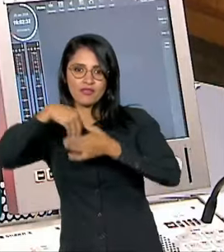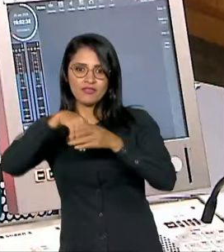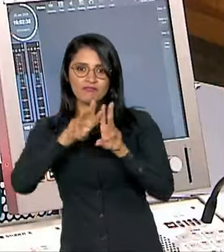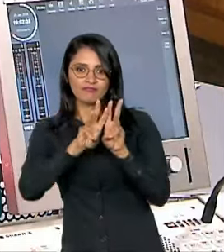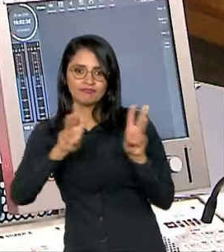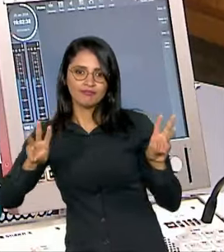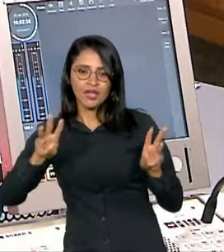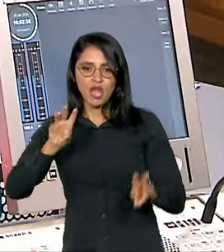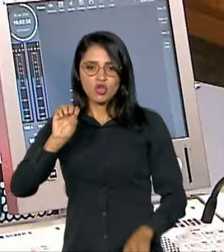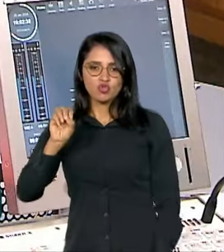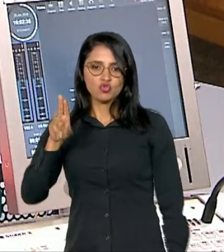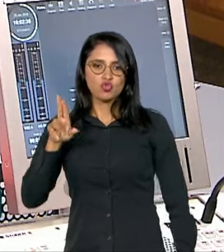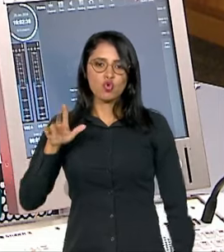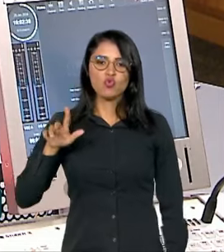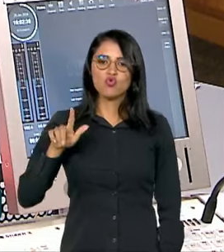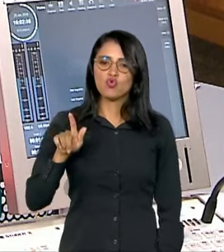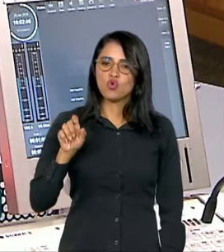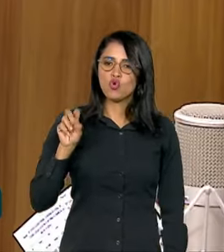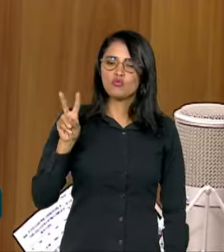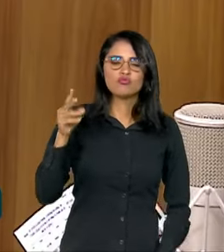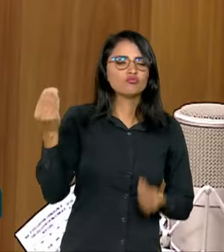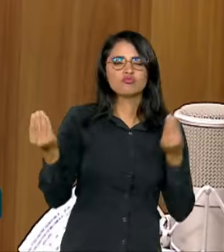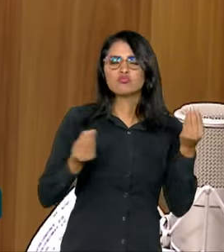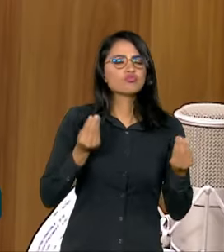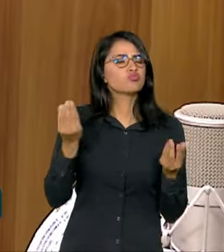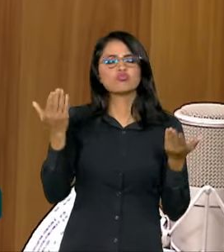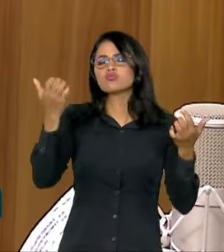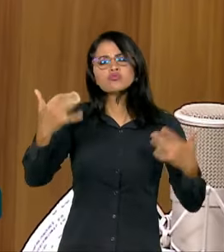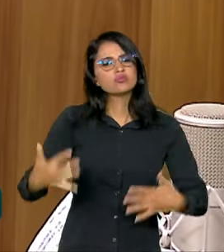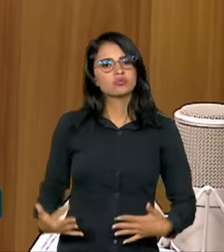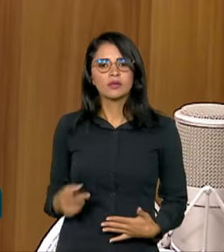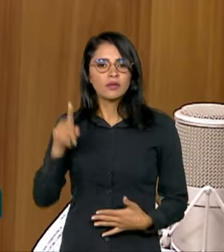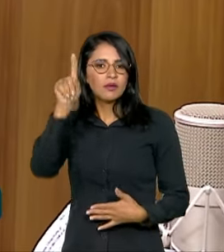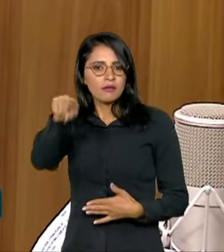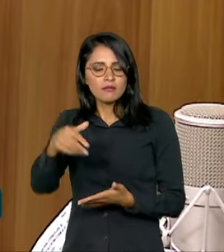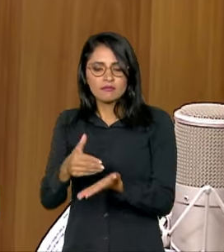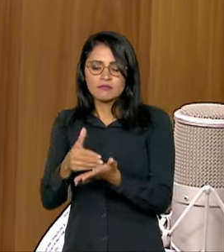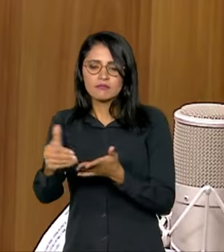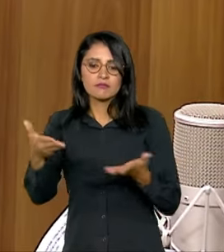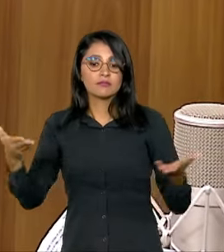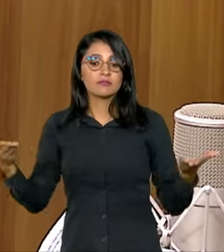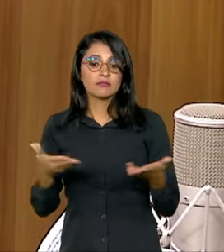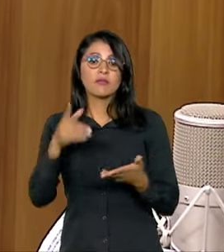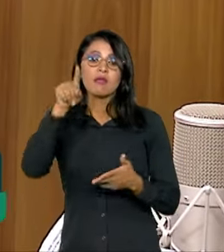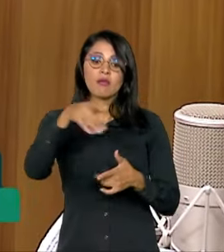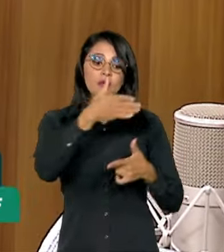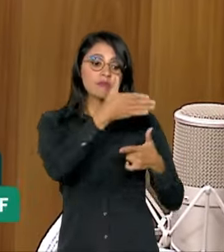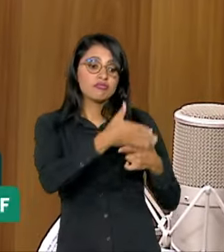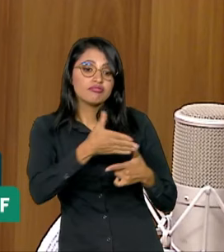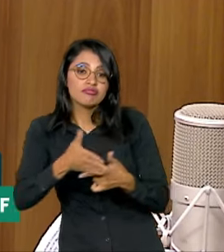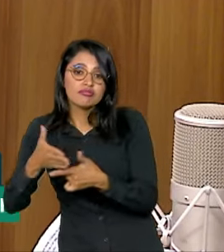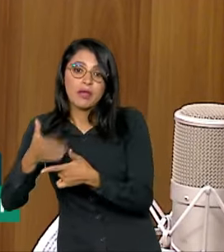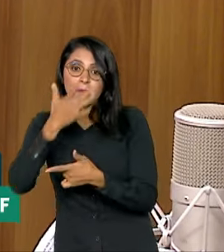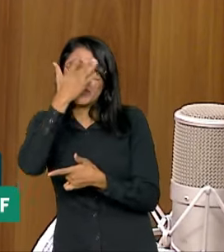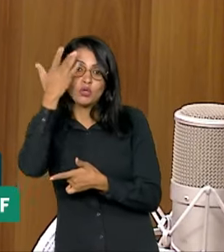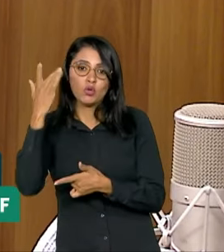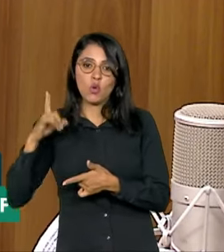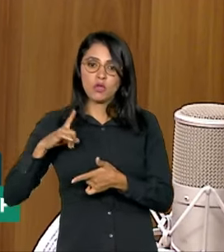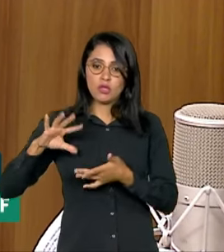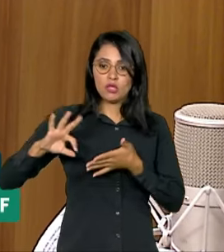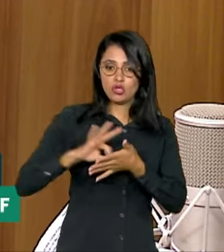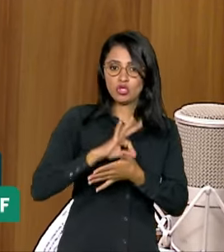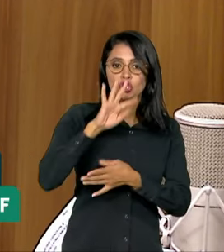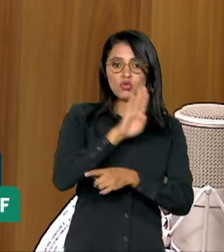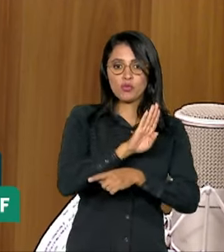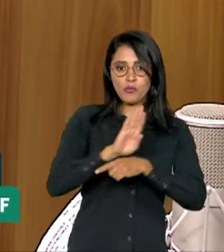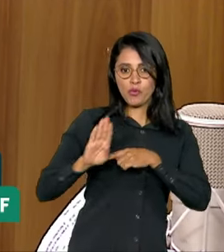Explica para a gente como é que funciona essa medida. Pois é, essa é uma notícia quente que começou hoje, que é o parcelamento para quem tem conta bronze. Então,